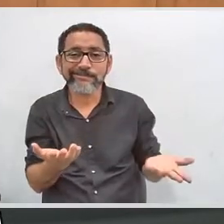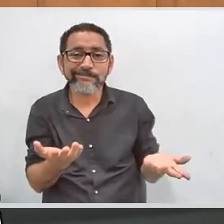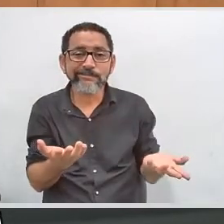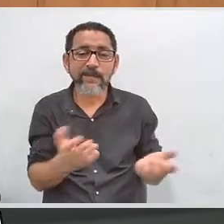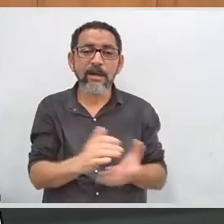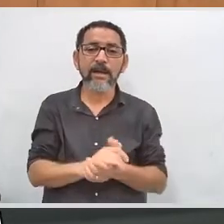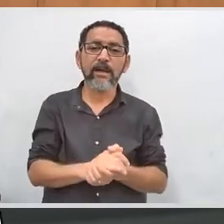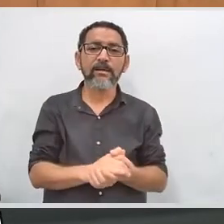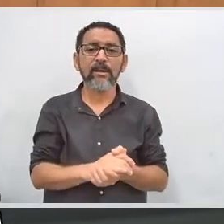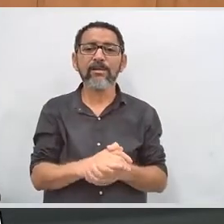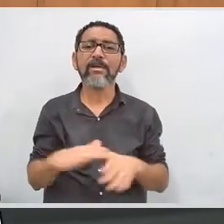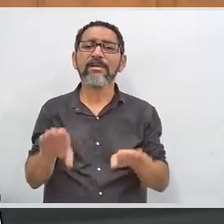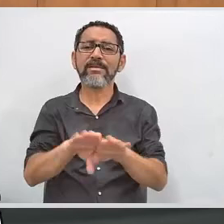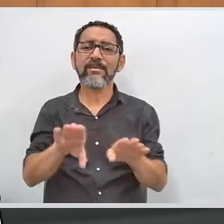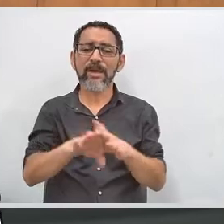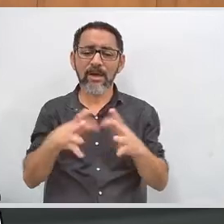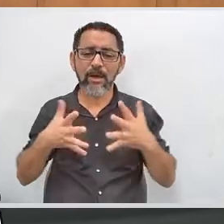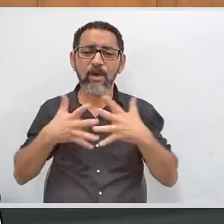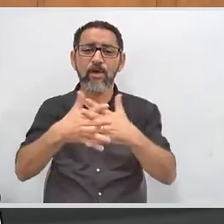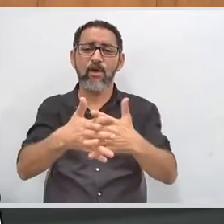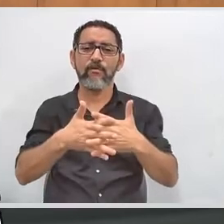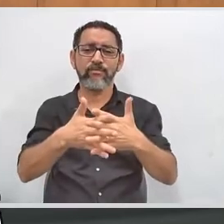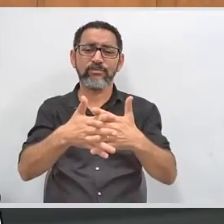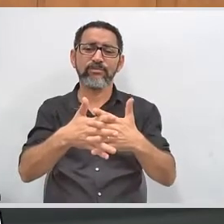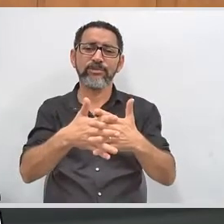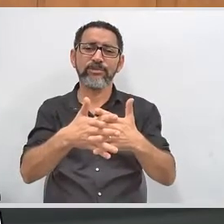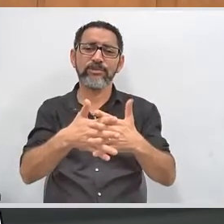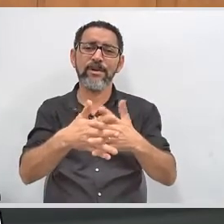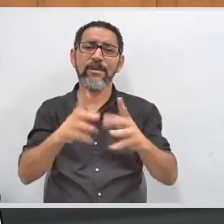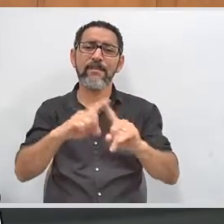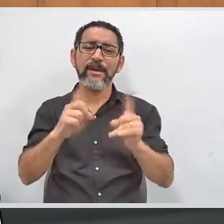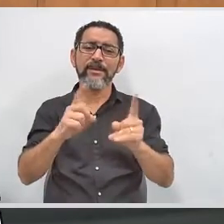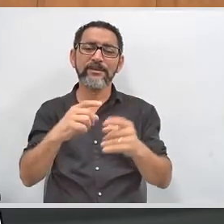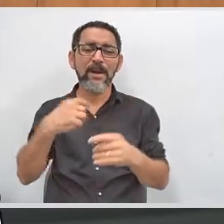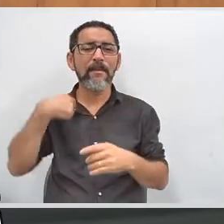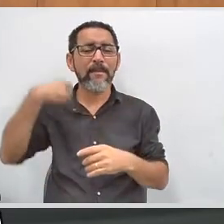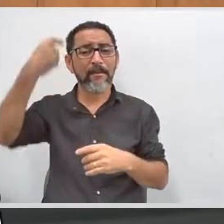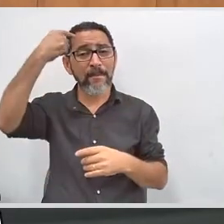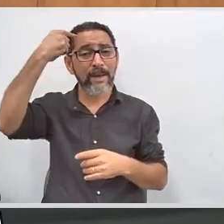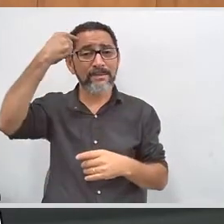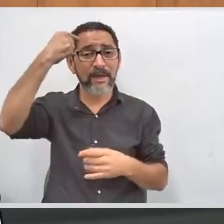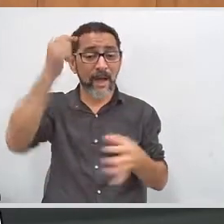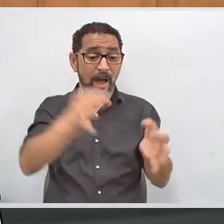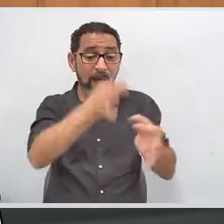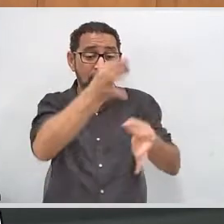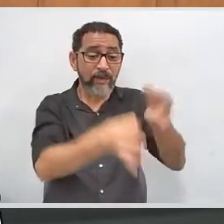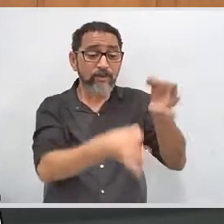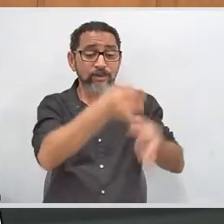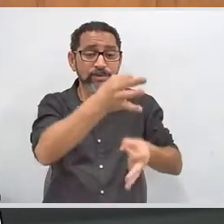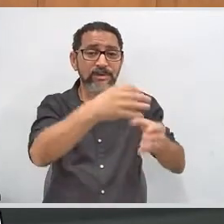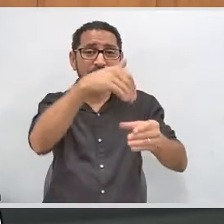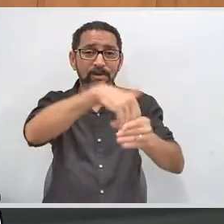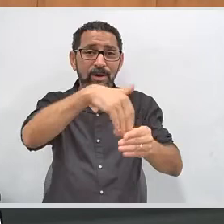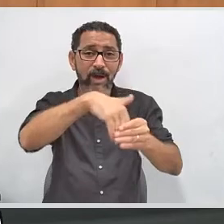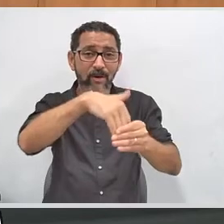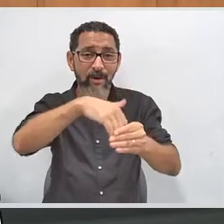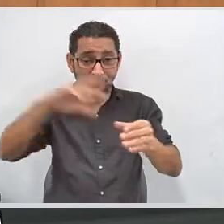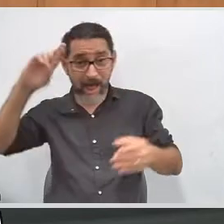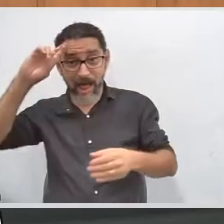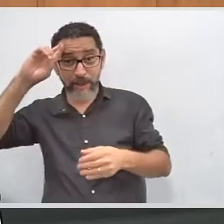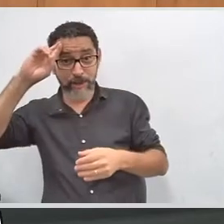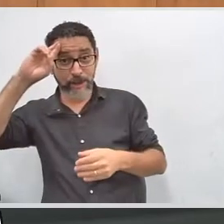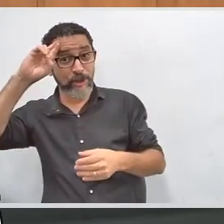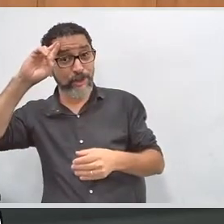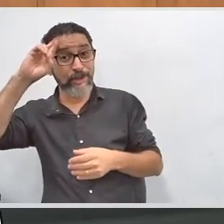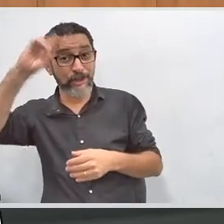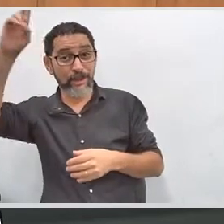as pessoas confundem, porque a justiça eleitoral não é a dona do imóvel. Então, as pessoas confundem e, na verdade, elas